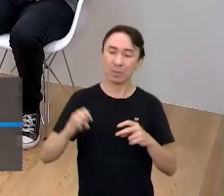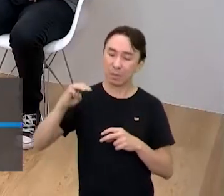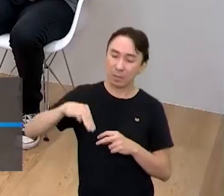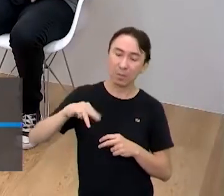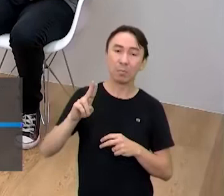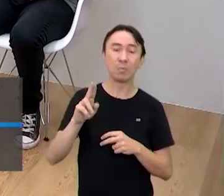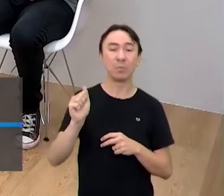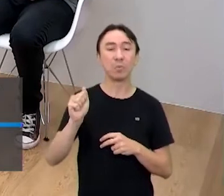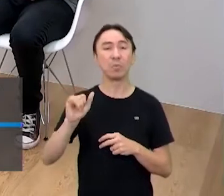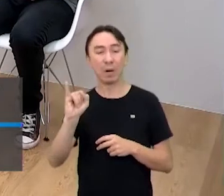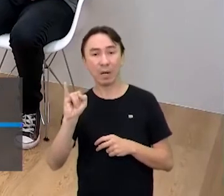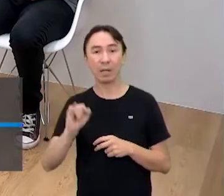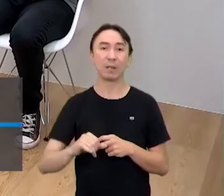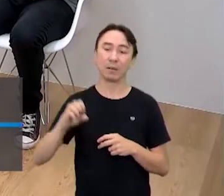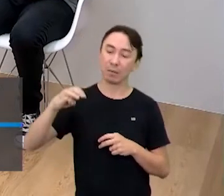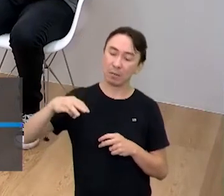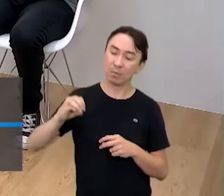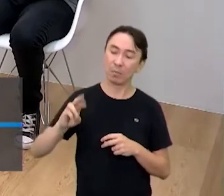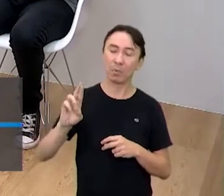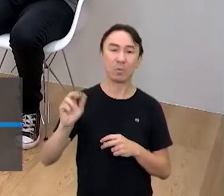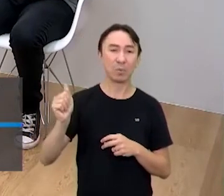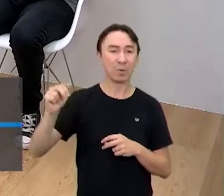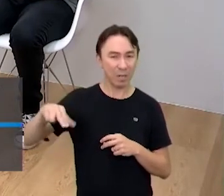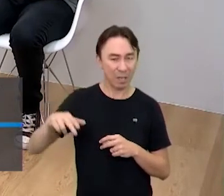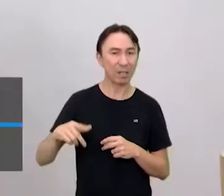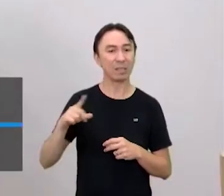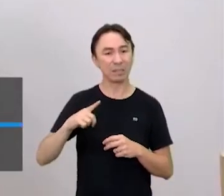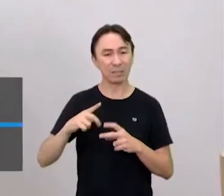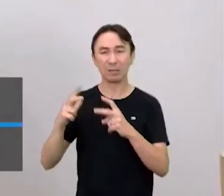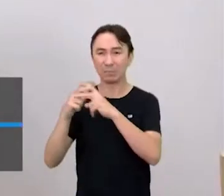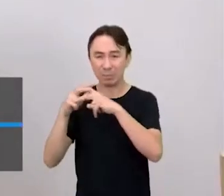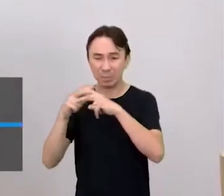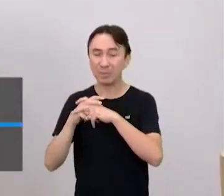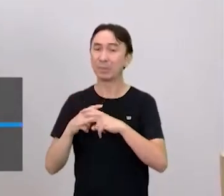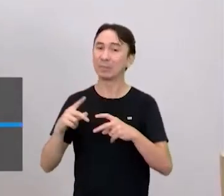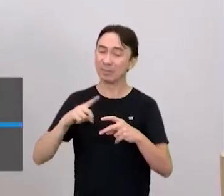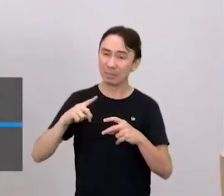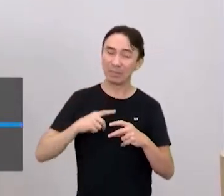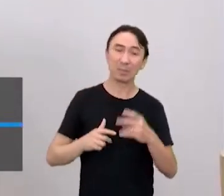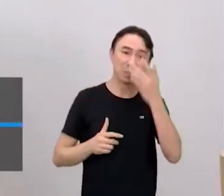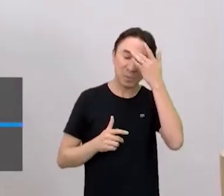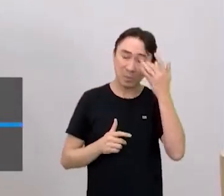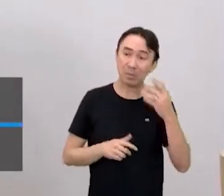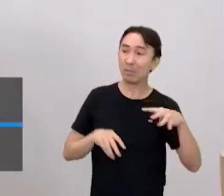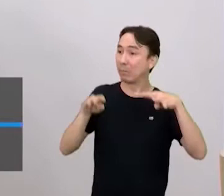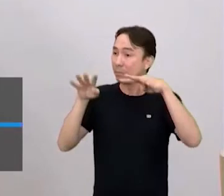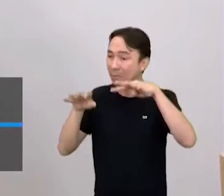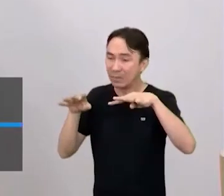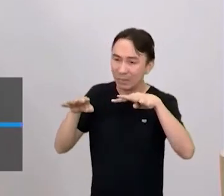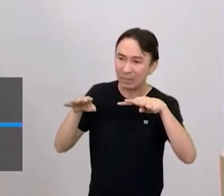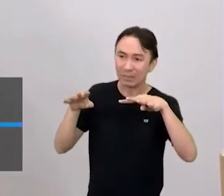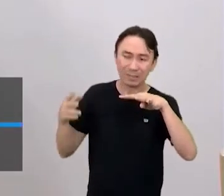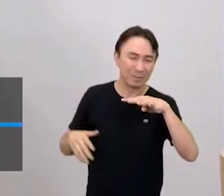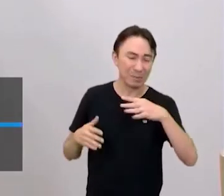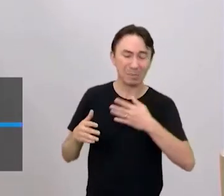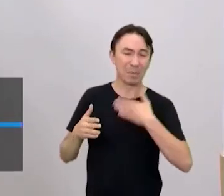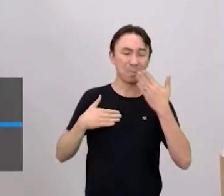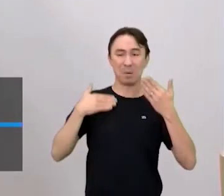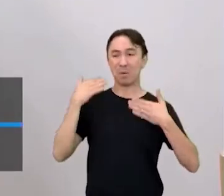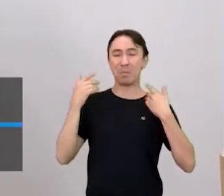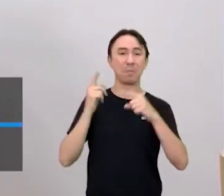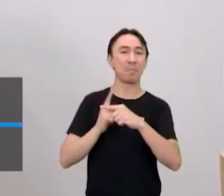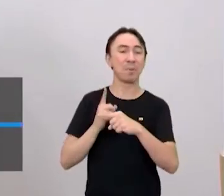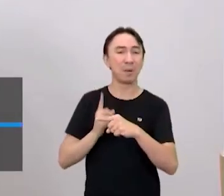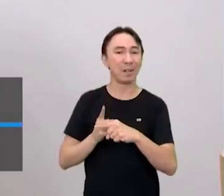de outros países e aconteceu uma tragédia, porque era muito violenta, a pessoa morria e tal. E também lá